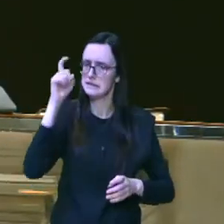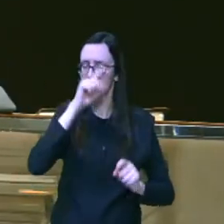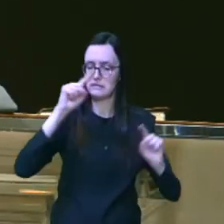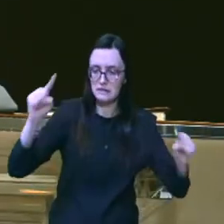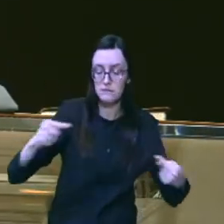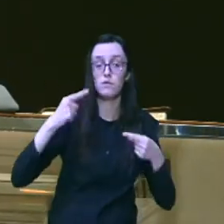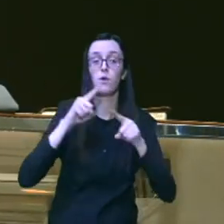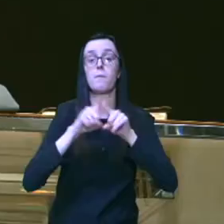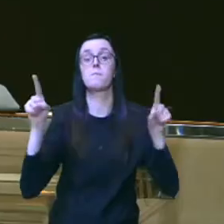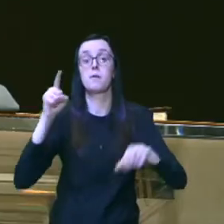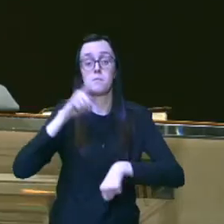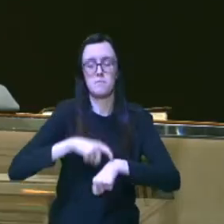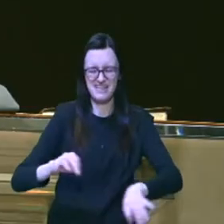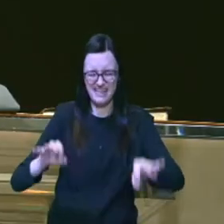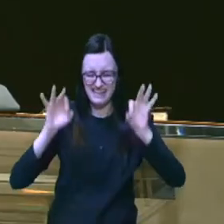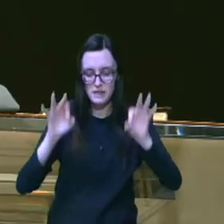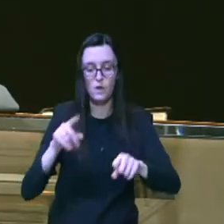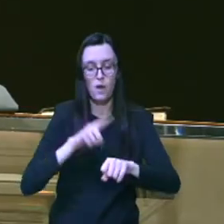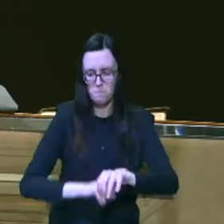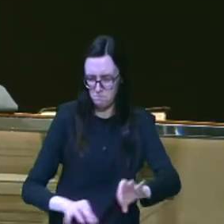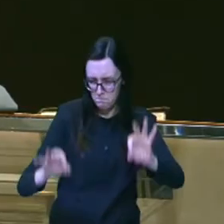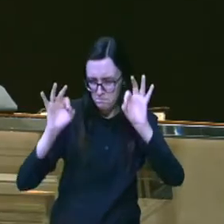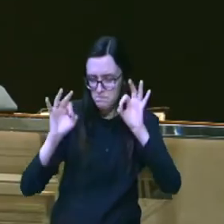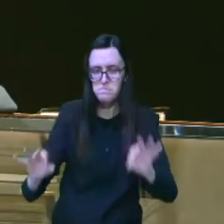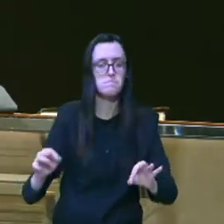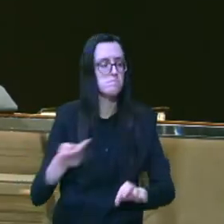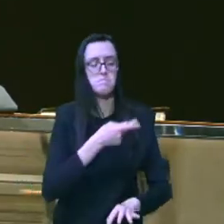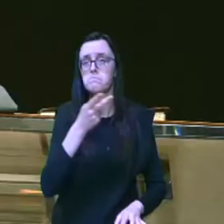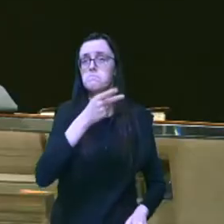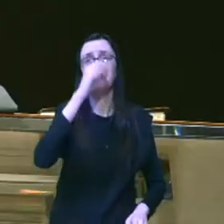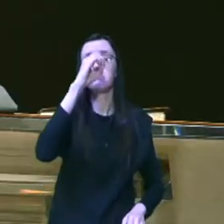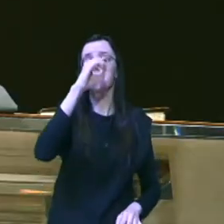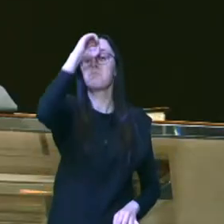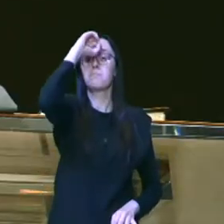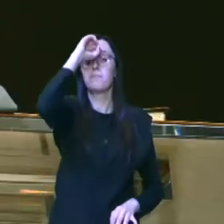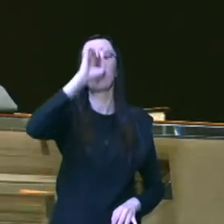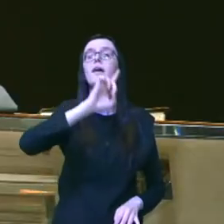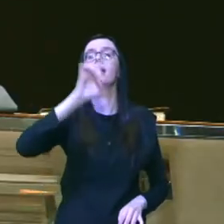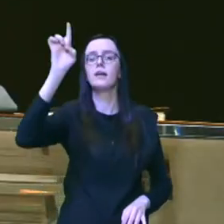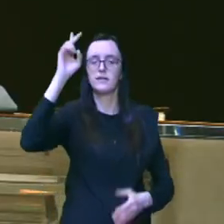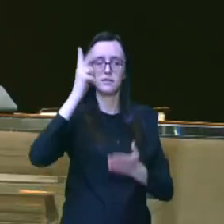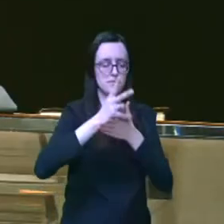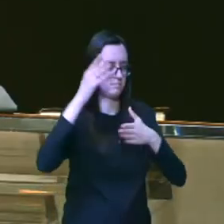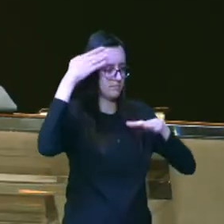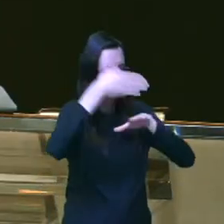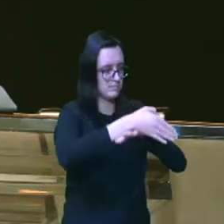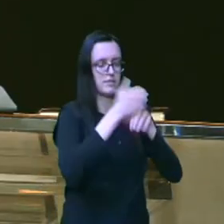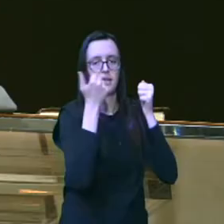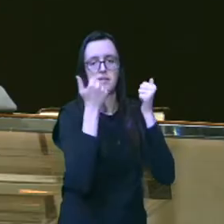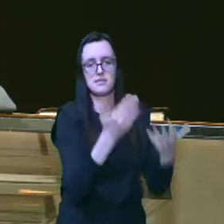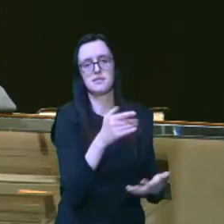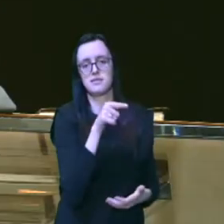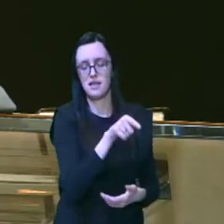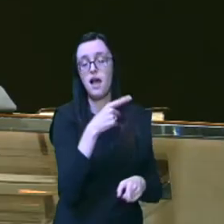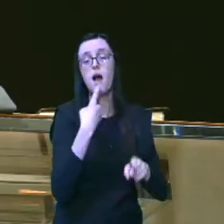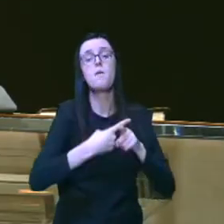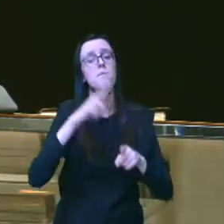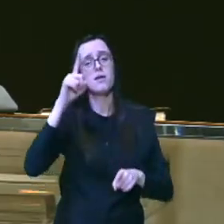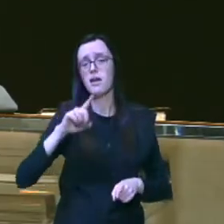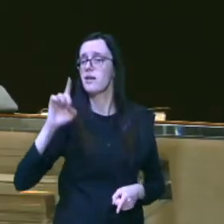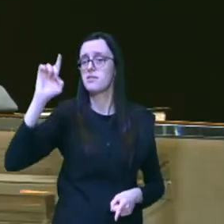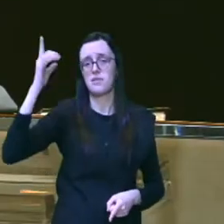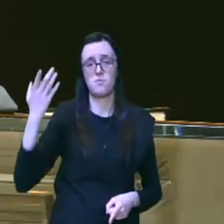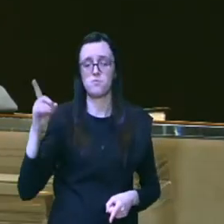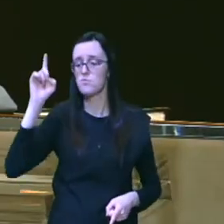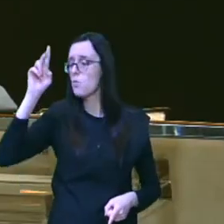mas no momento certo na hora certa de onde eles nem imaginavam Deus entrava com provisão porque esse é o Deus